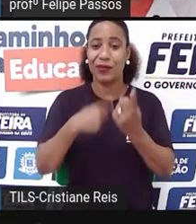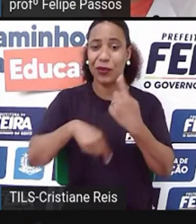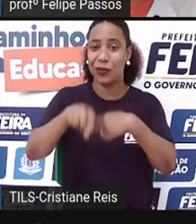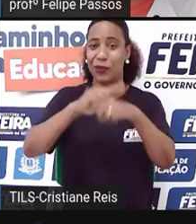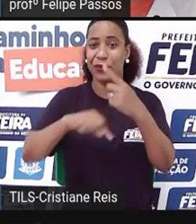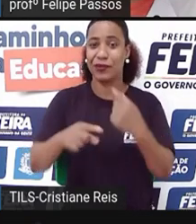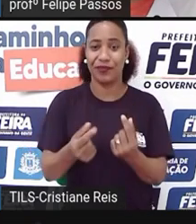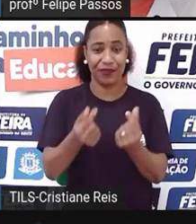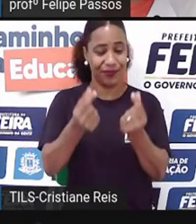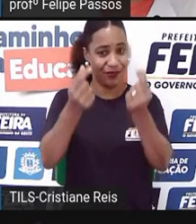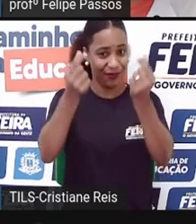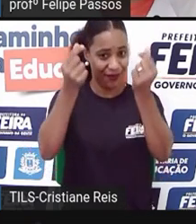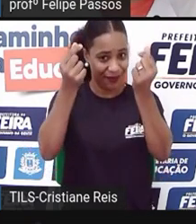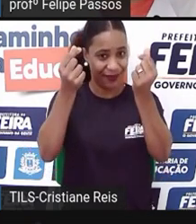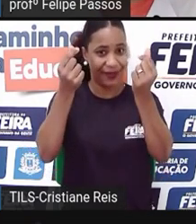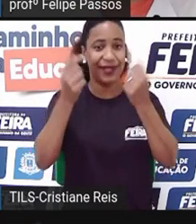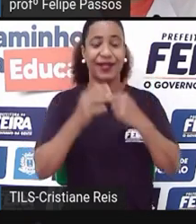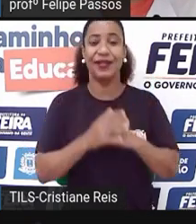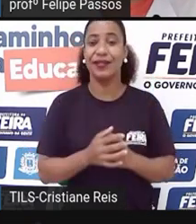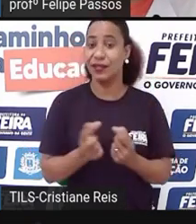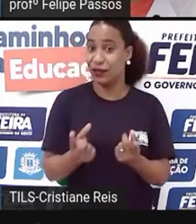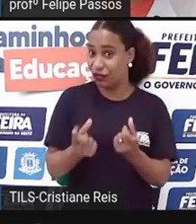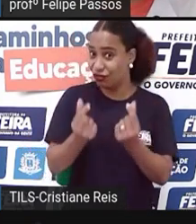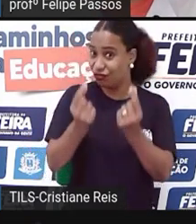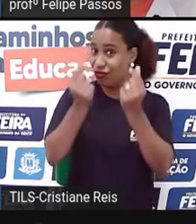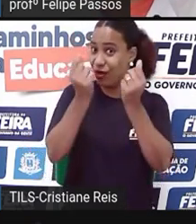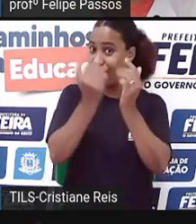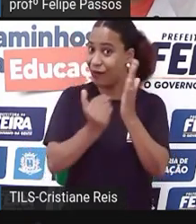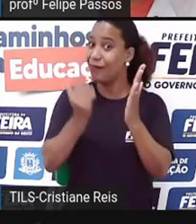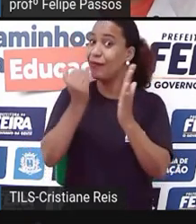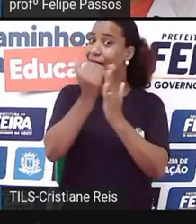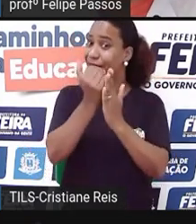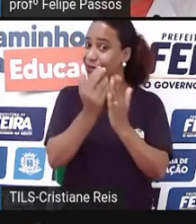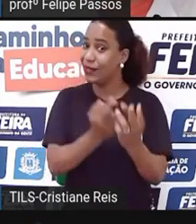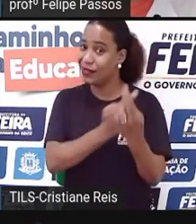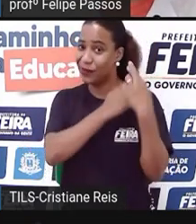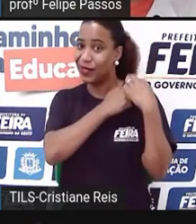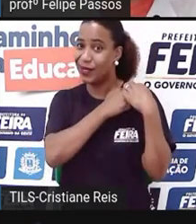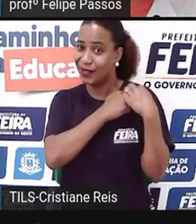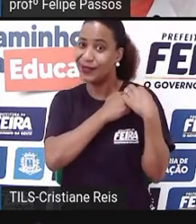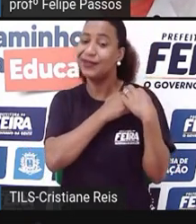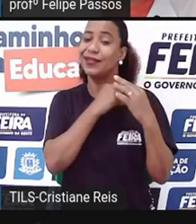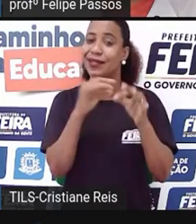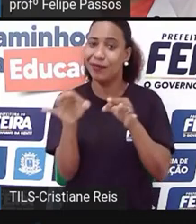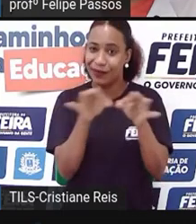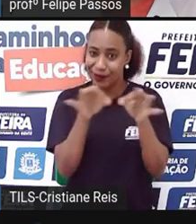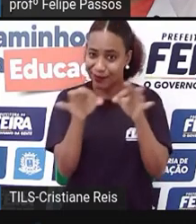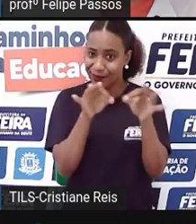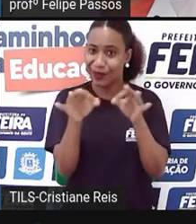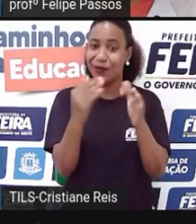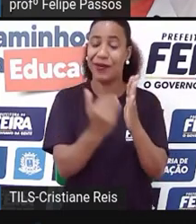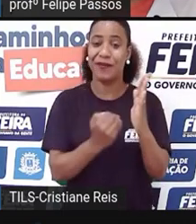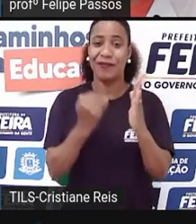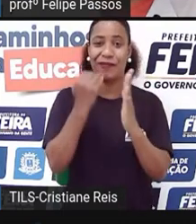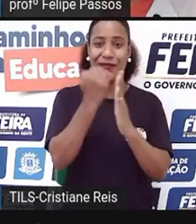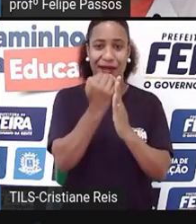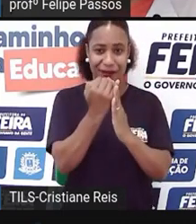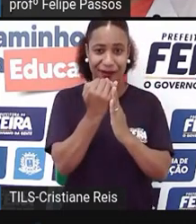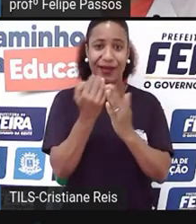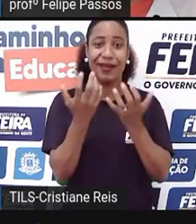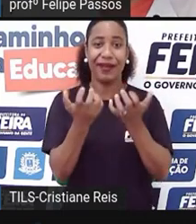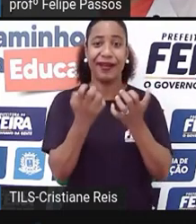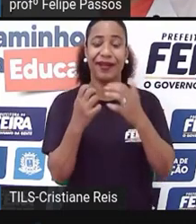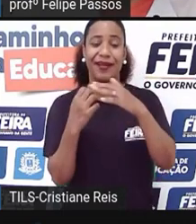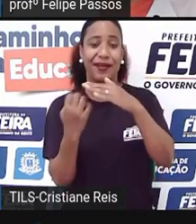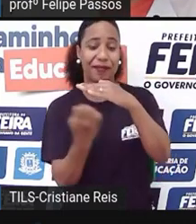investido, mais responsabilidade, mais planejamento é necessário. Então, quem deseja empreender, bom, nós temos